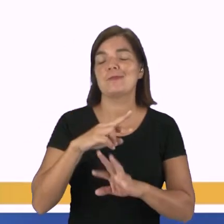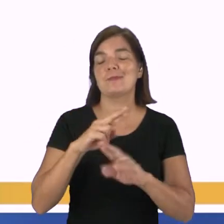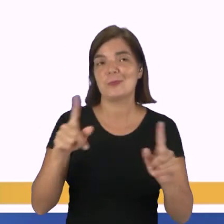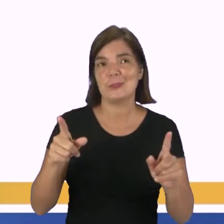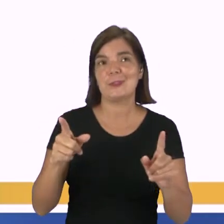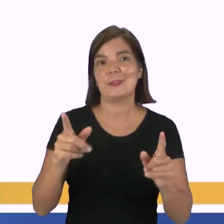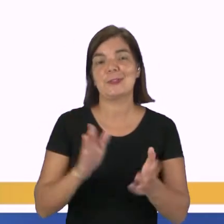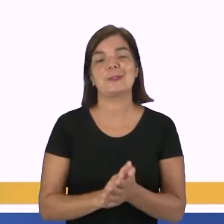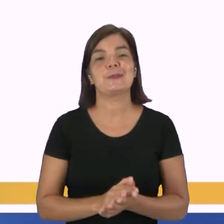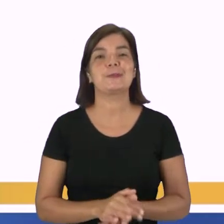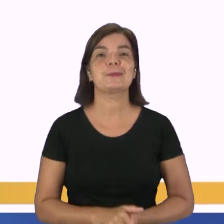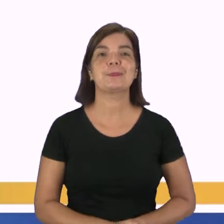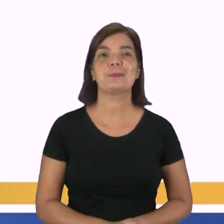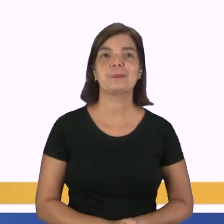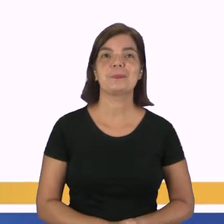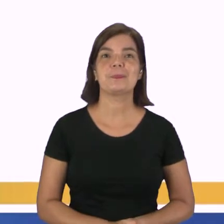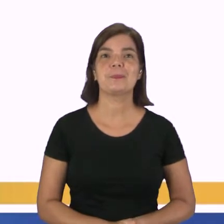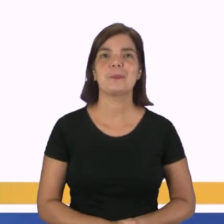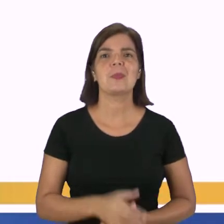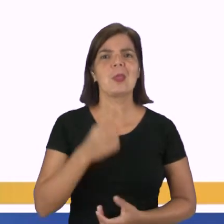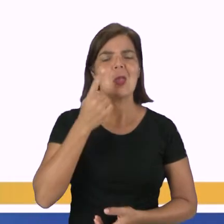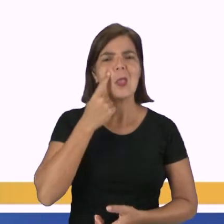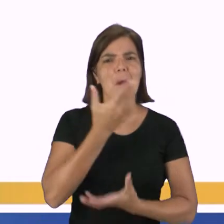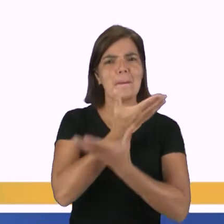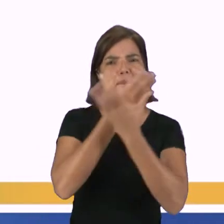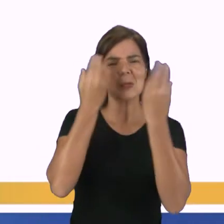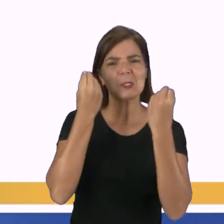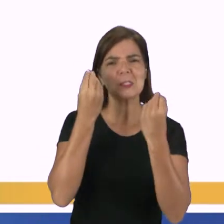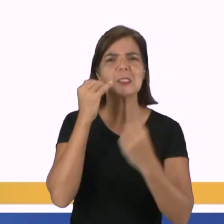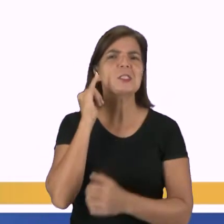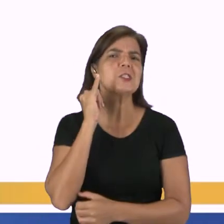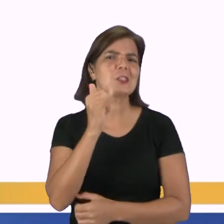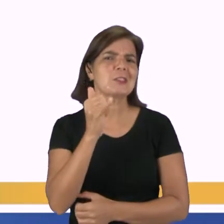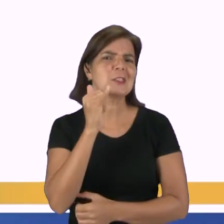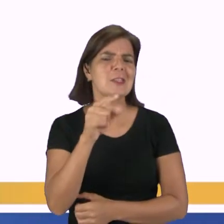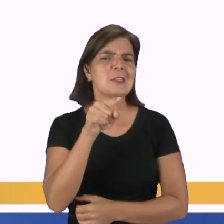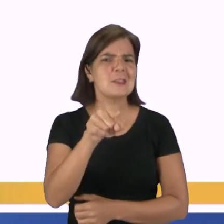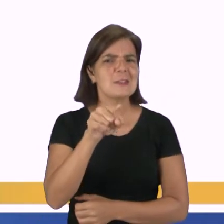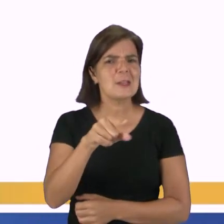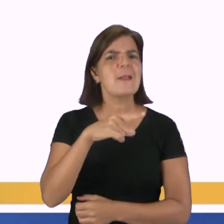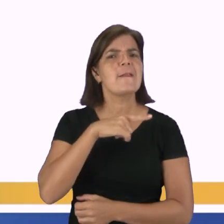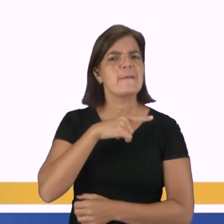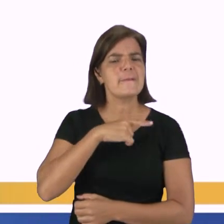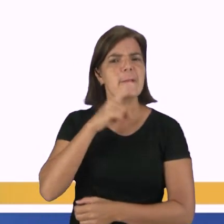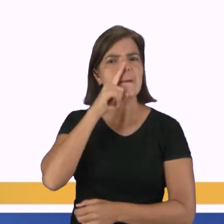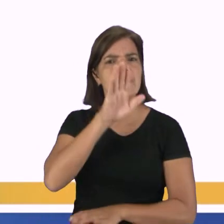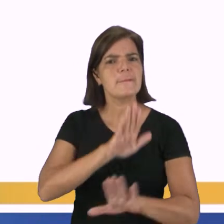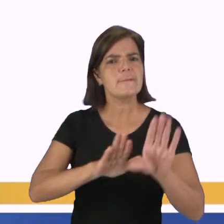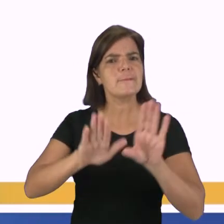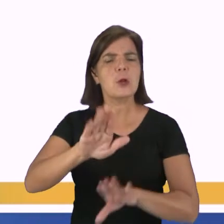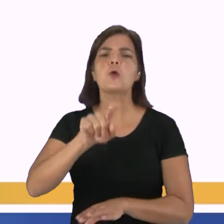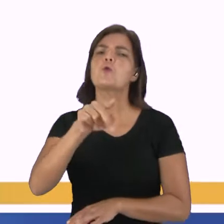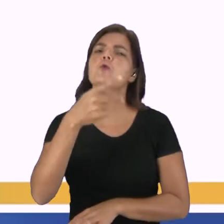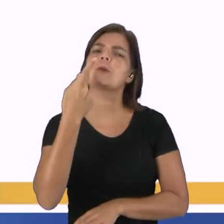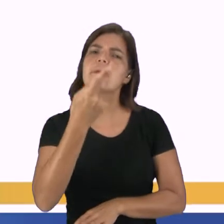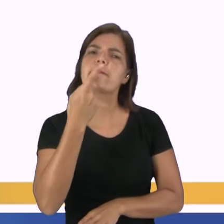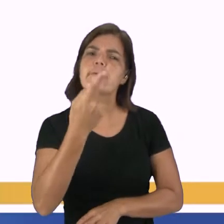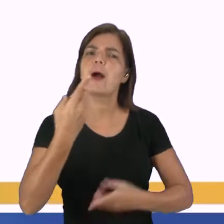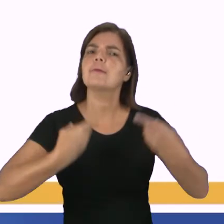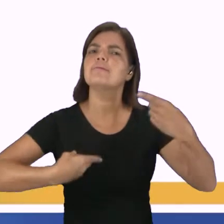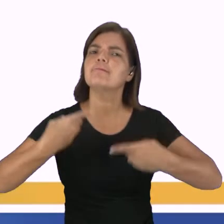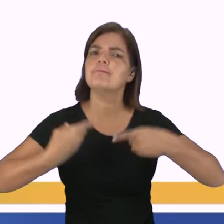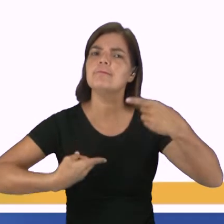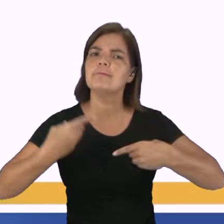sejam diferentes das nossas. Eu me esqueci de dizer que você deveria ter muito cuidado com o que fala neste